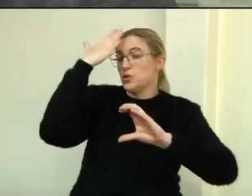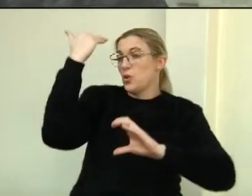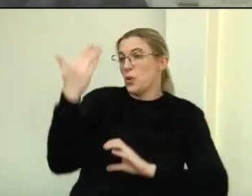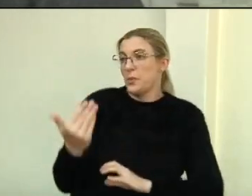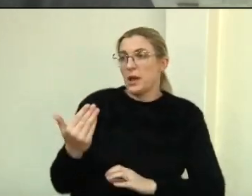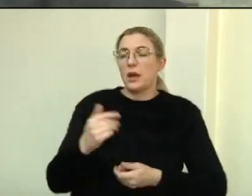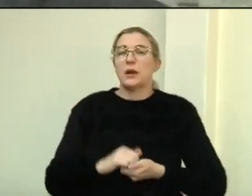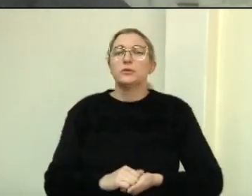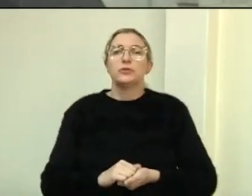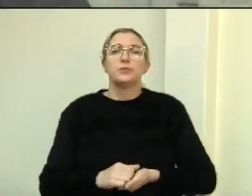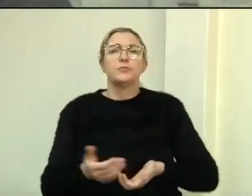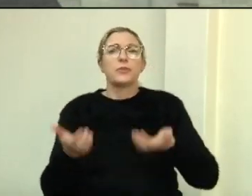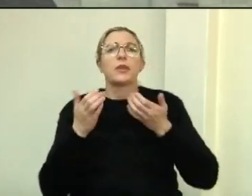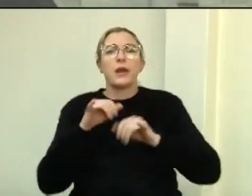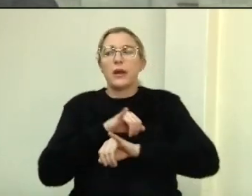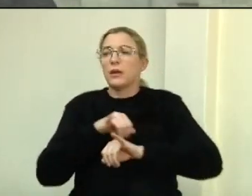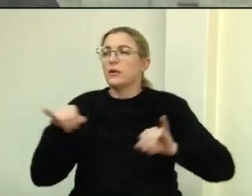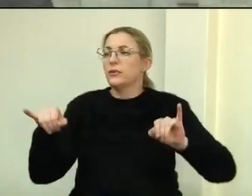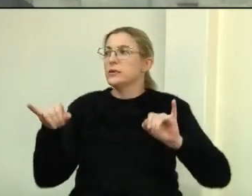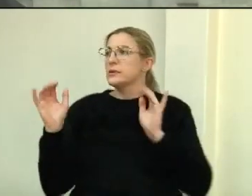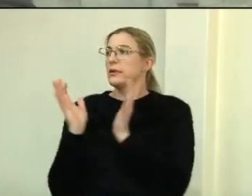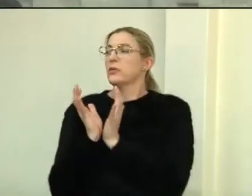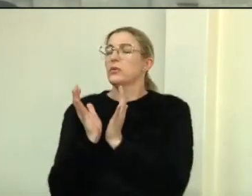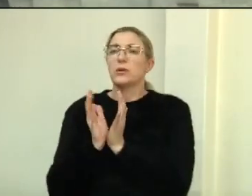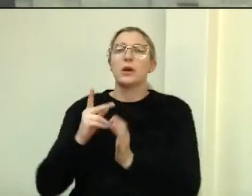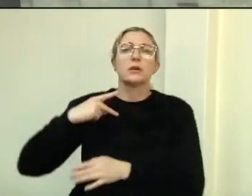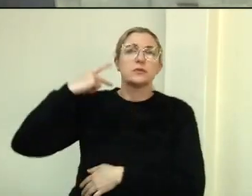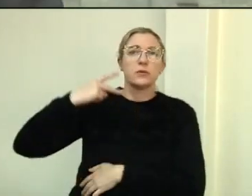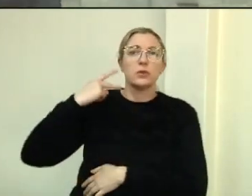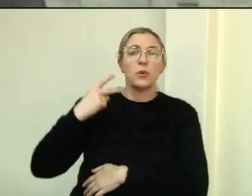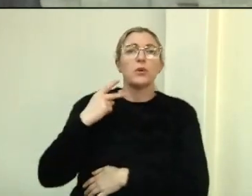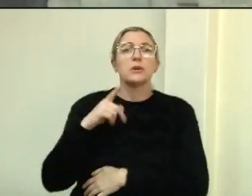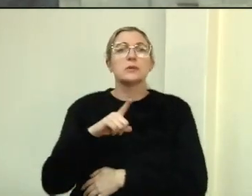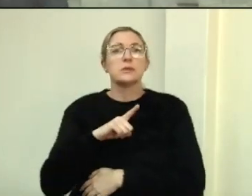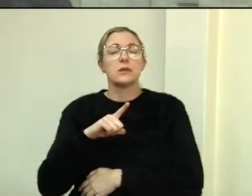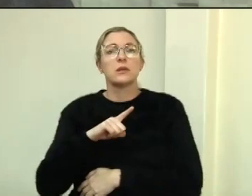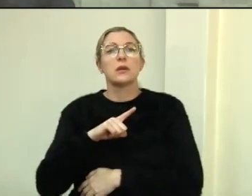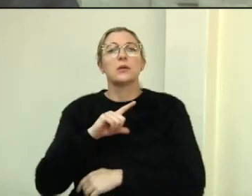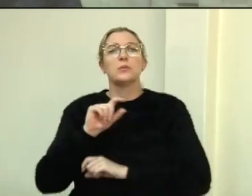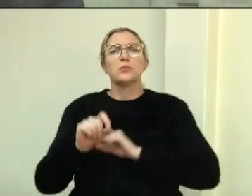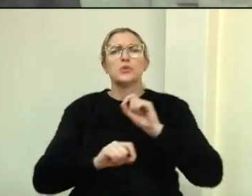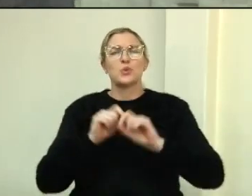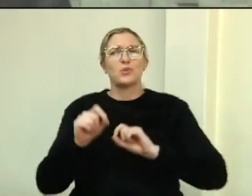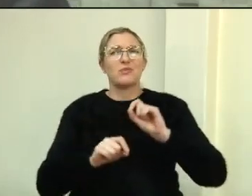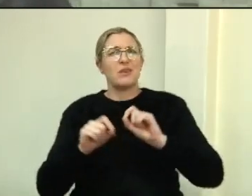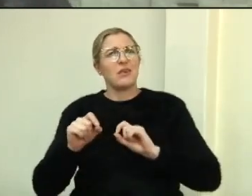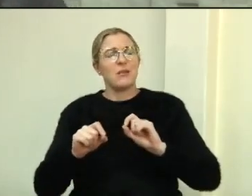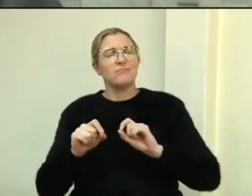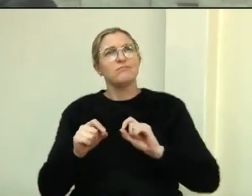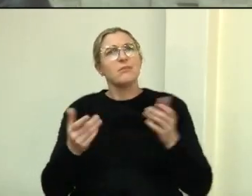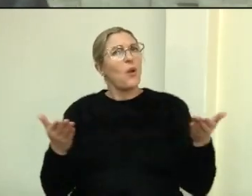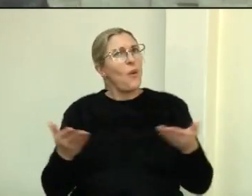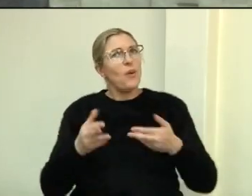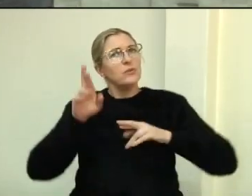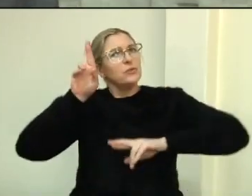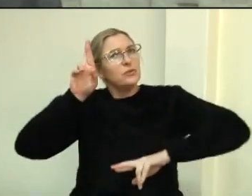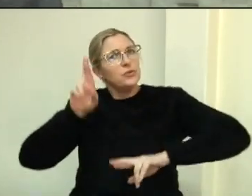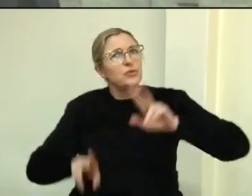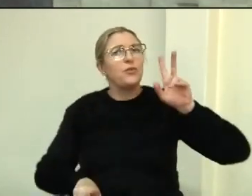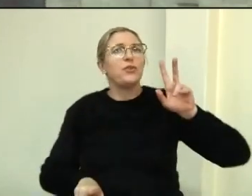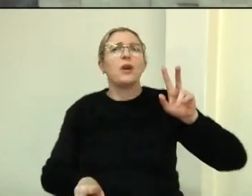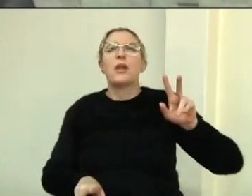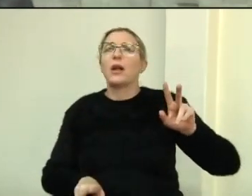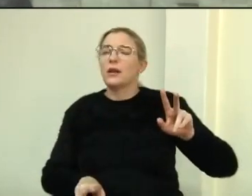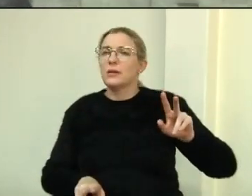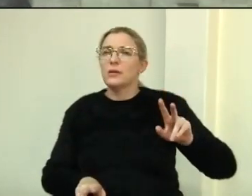dizer, senhores colegas vereadores, que nós temos sim aqui uma quebra de padrões. Não é de costume,